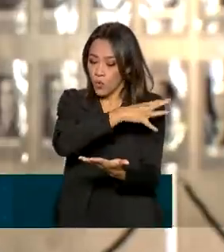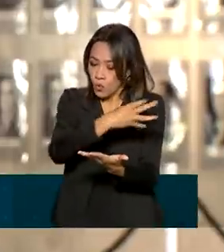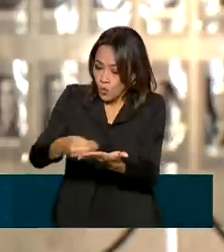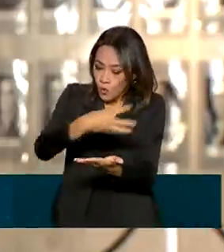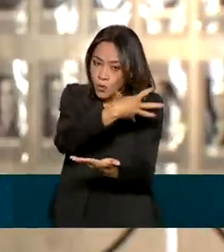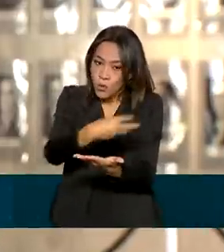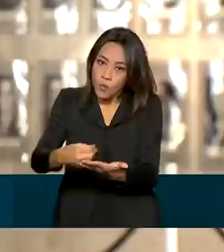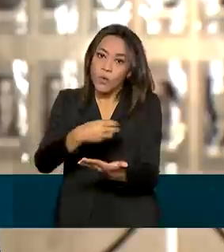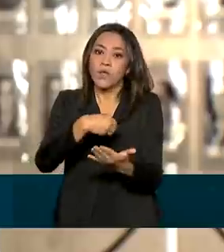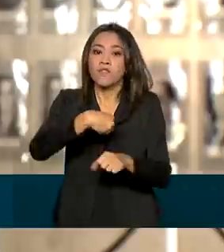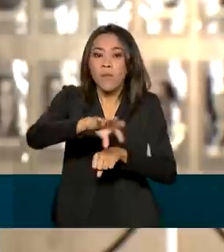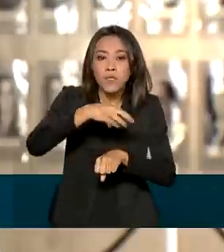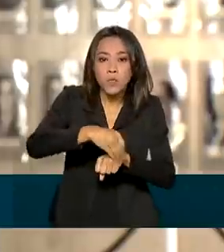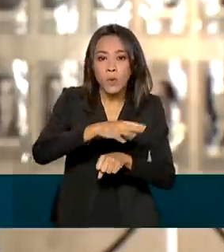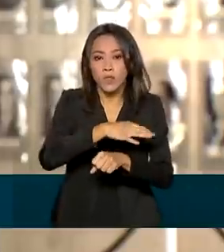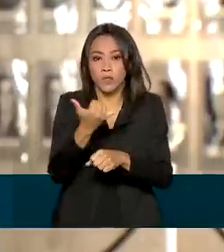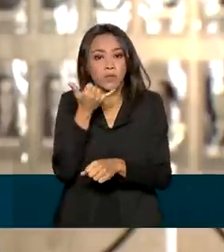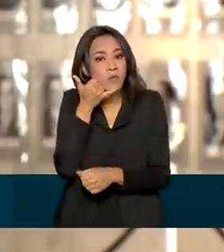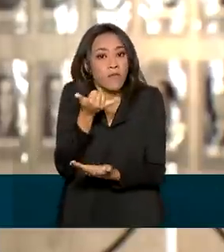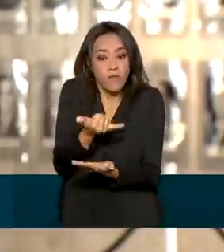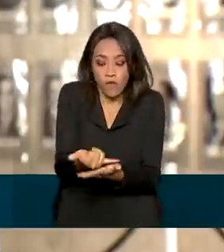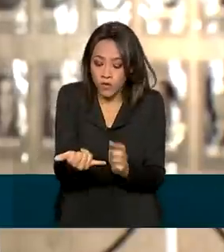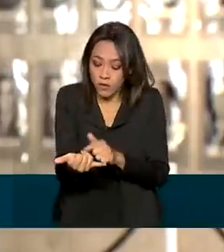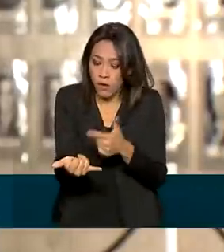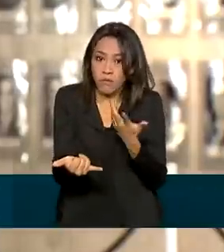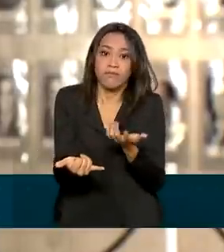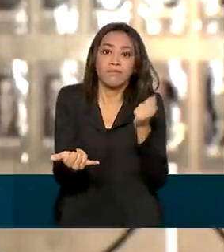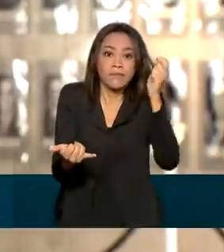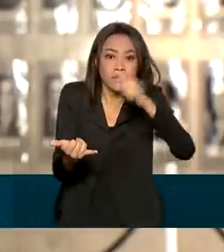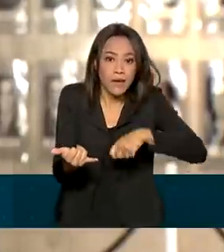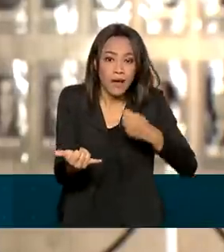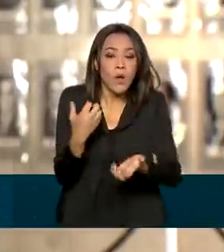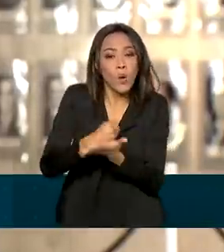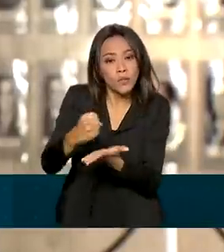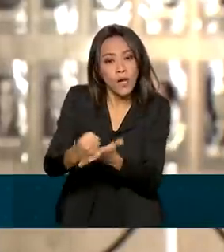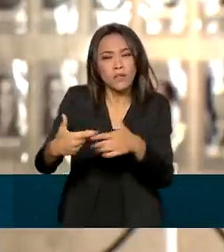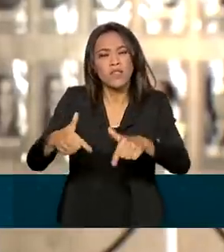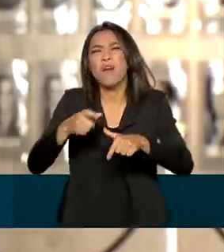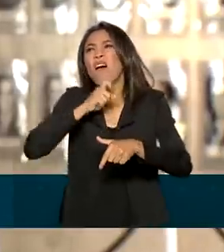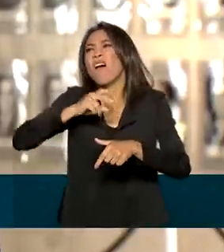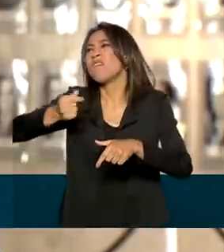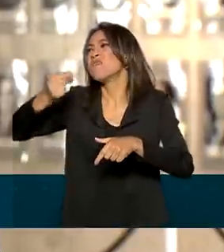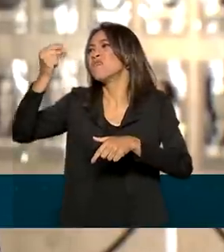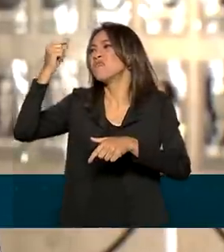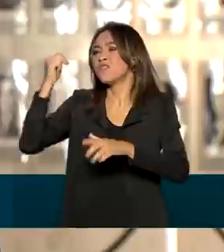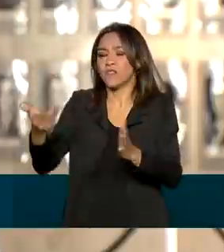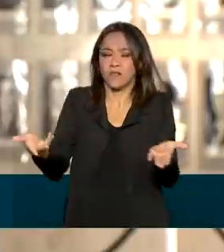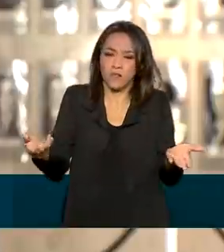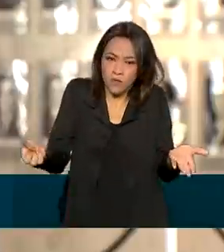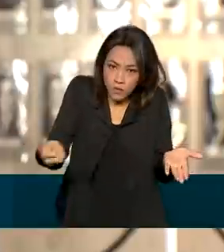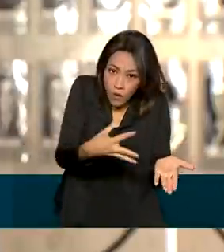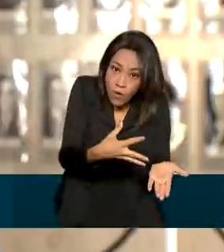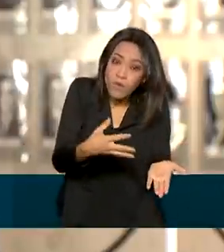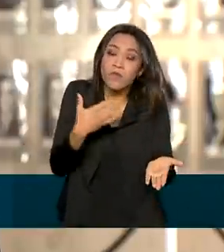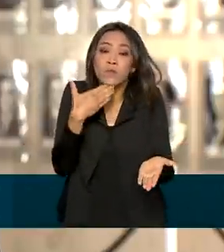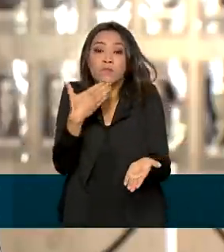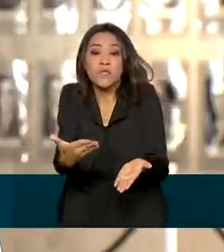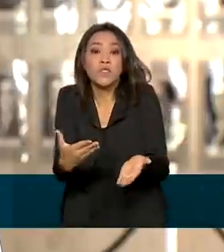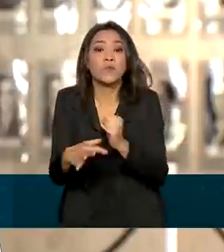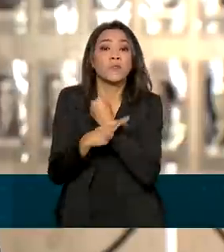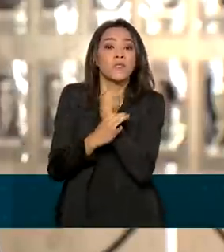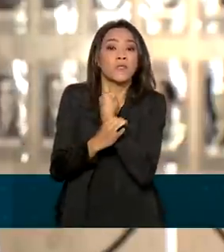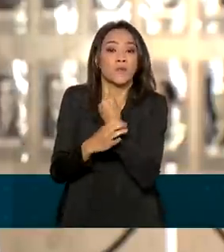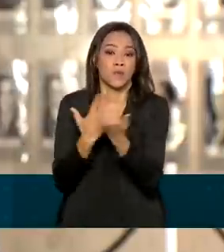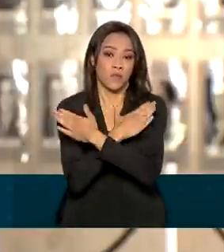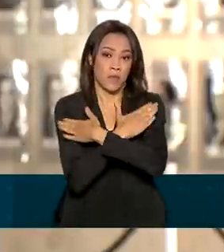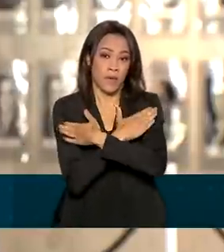para o documento digital. E o cidadão pode consultar contratos de trabalho antigos e atuais, solicitar o seguro-desemprego e